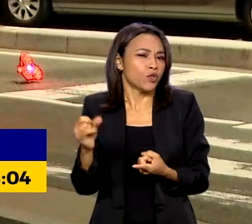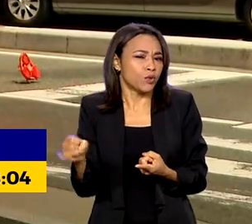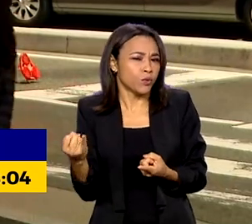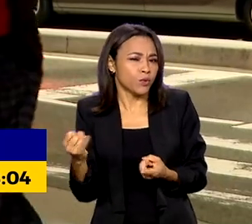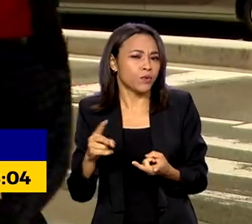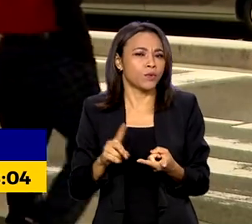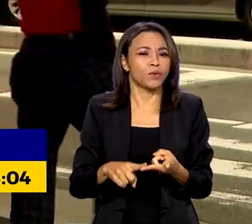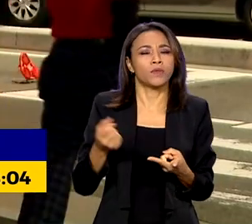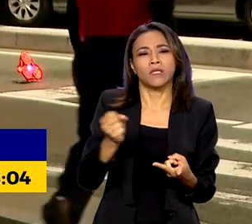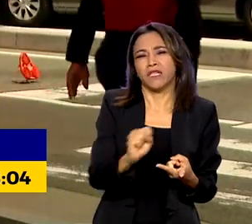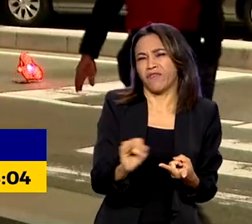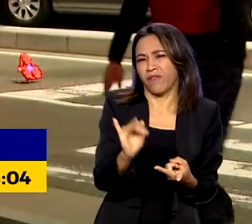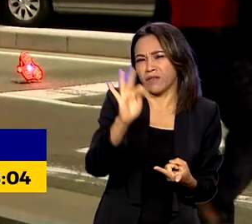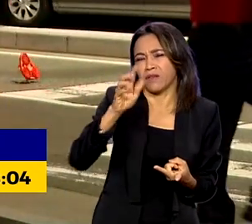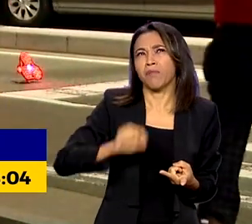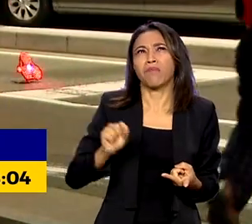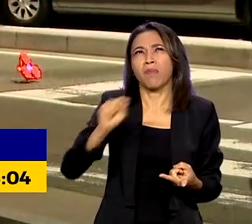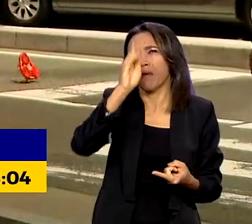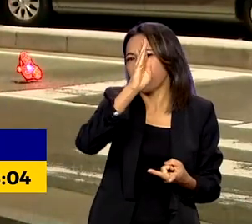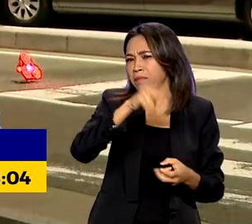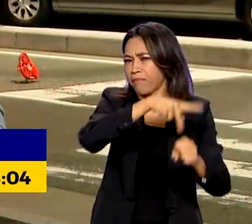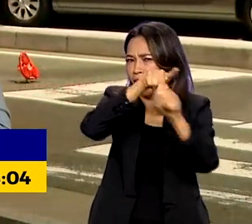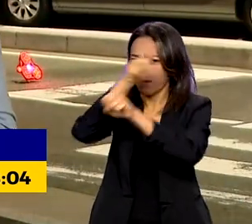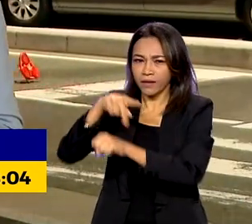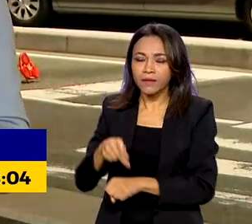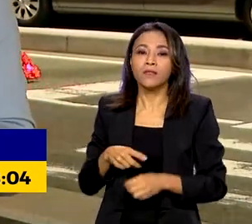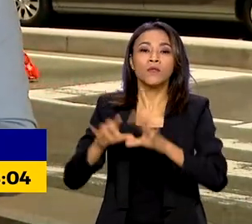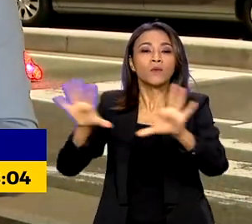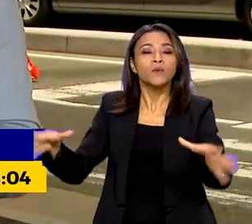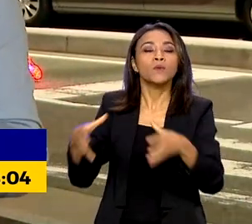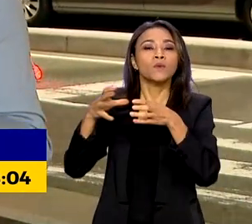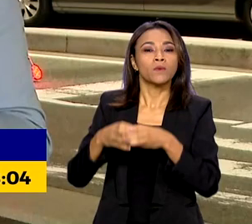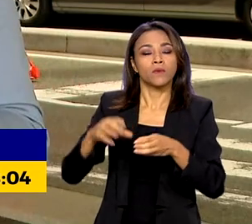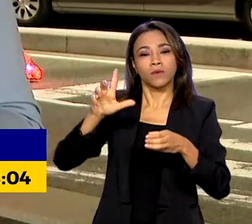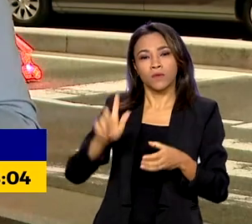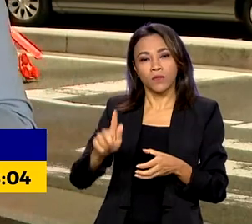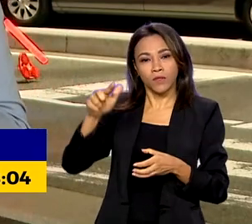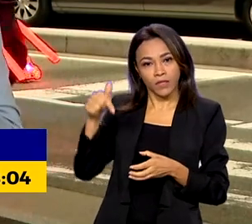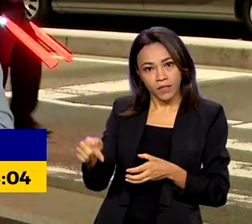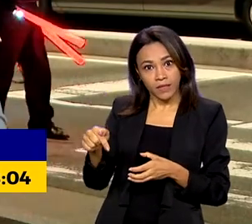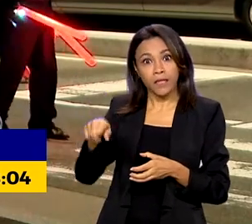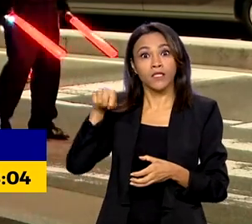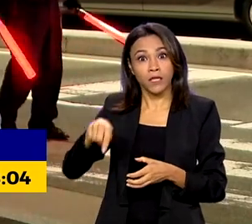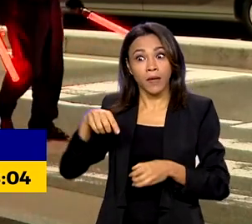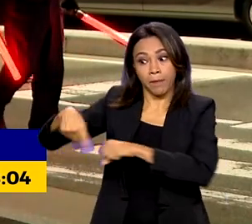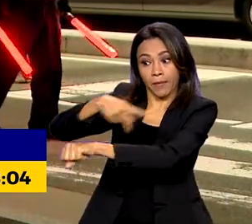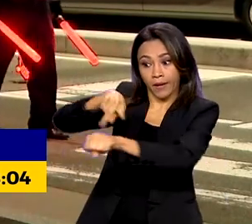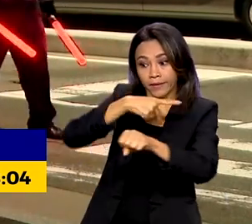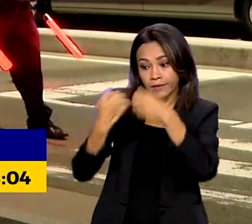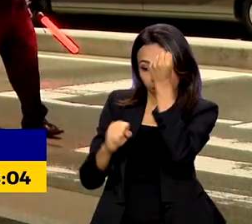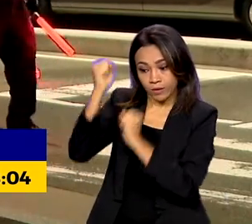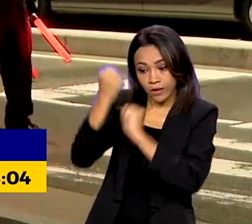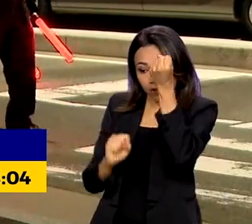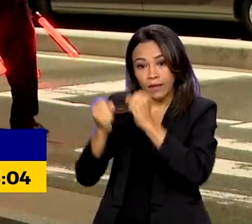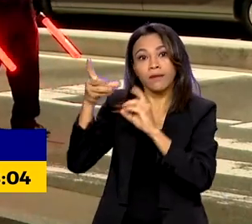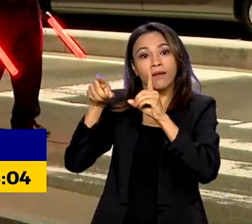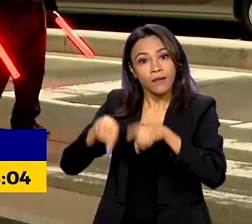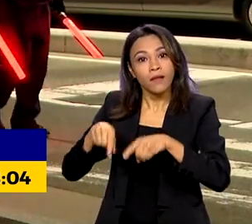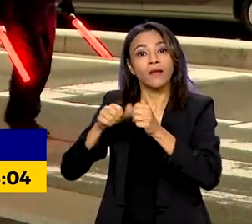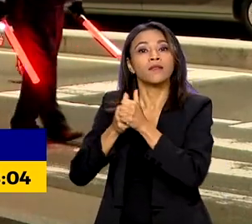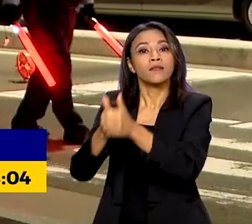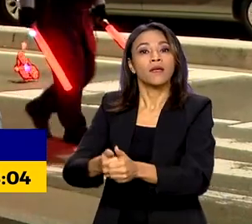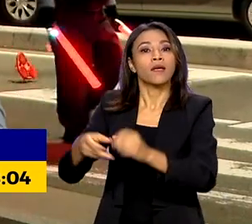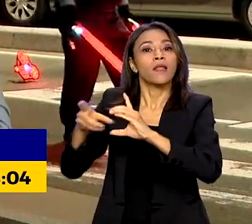crescentes em vários países, os líderes do G7, dos países industrializados que se dizem democráticos, vão tratar